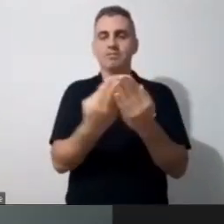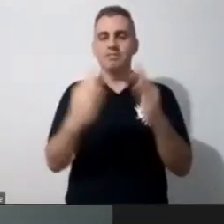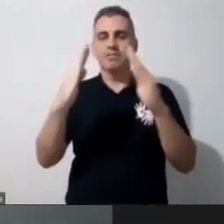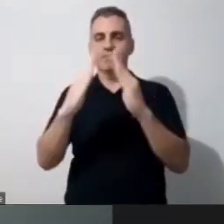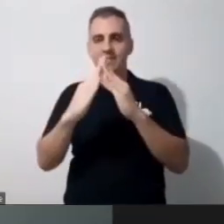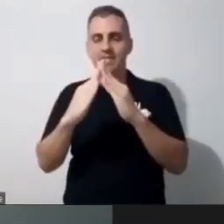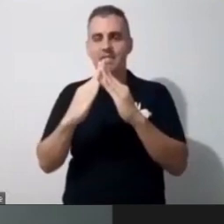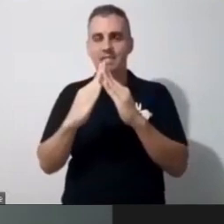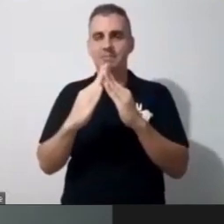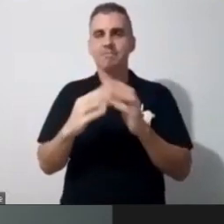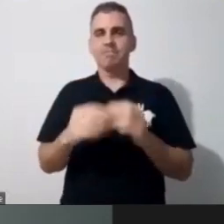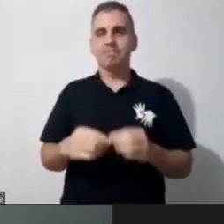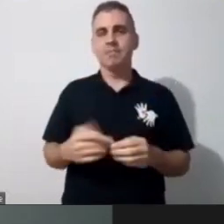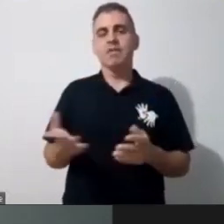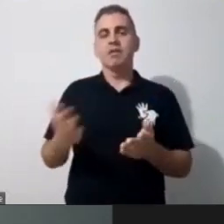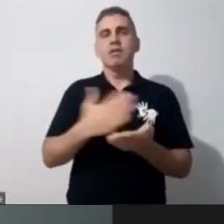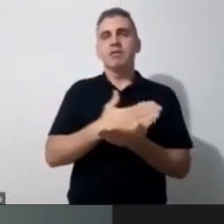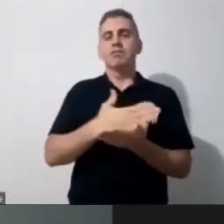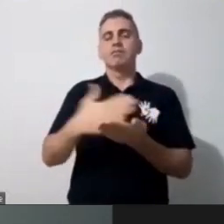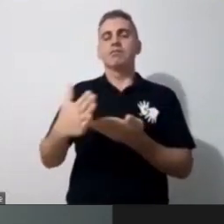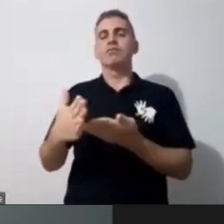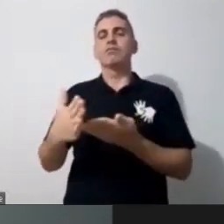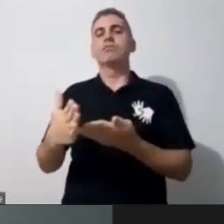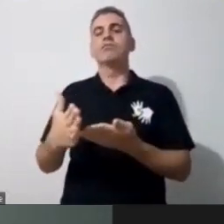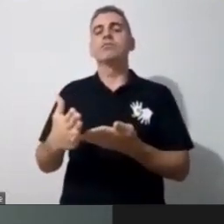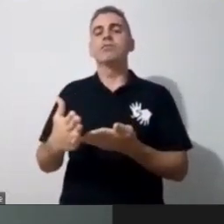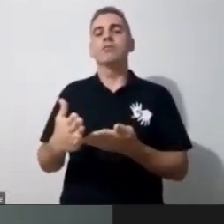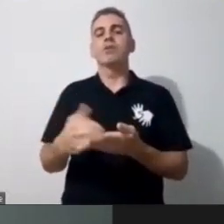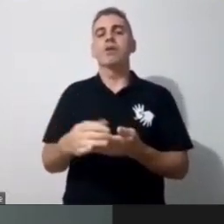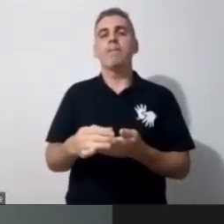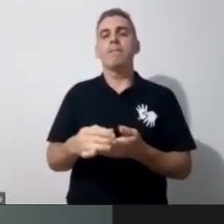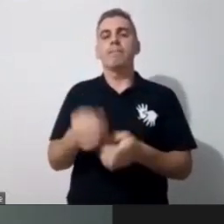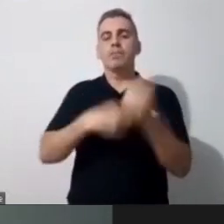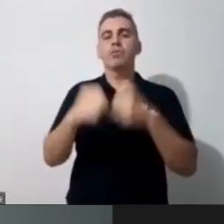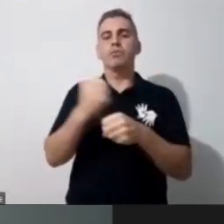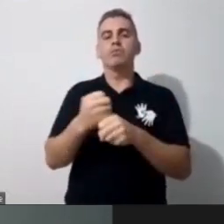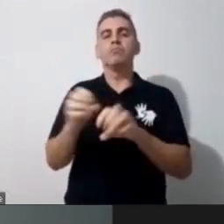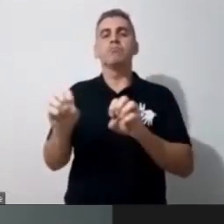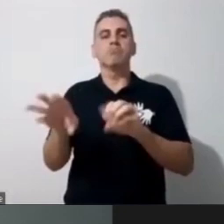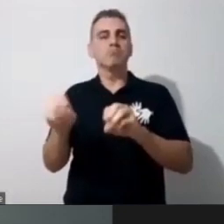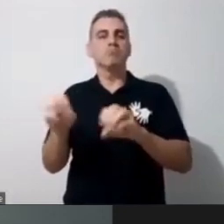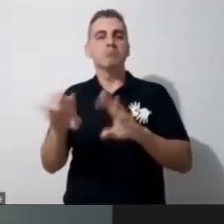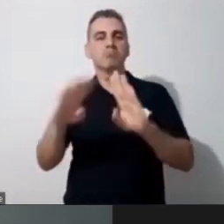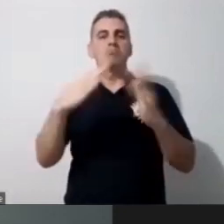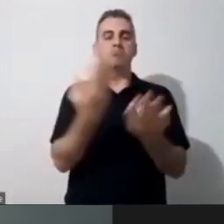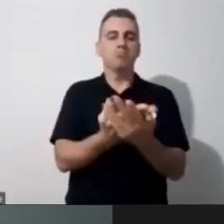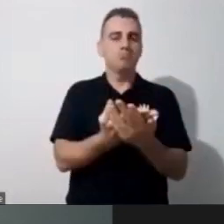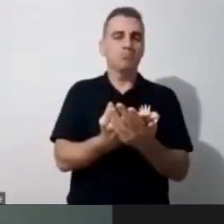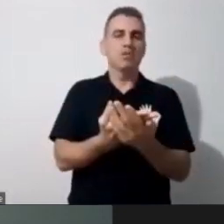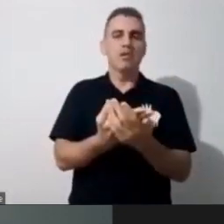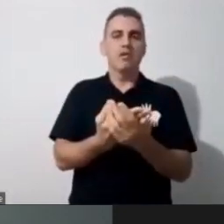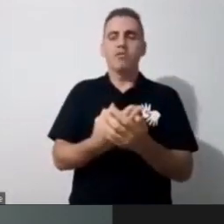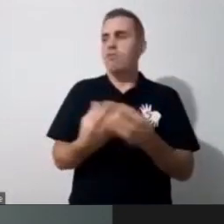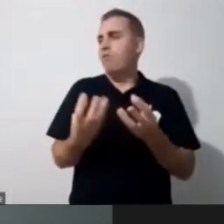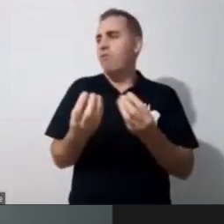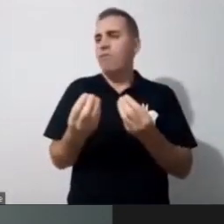Assim, a gente iniciou o ano letivo, né, como todas as escolas esperançosas, cheias de planejamento, cheias de